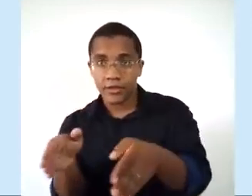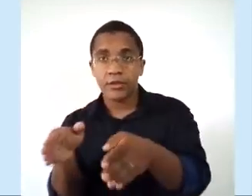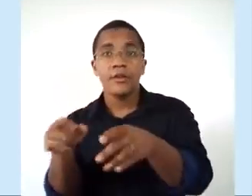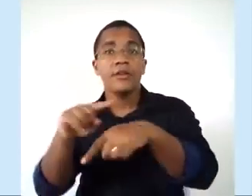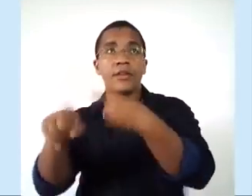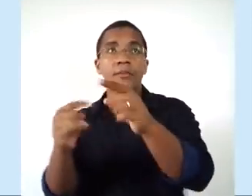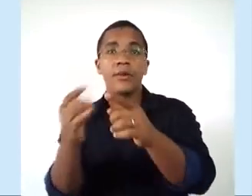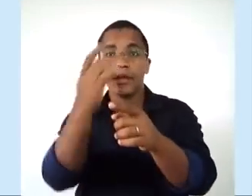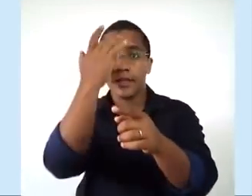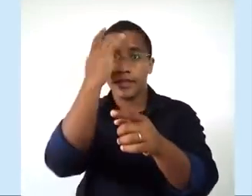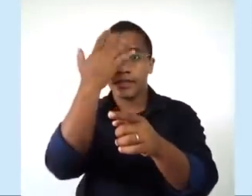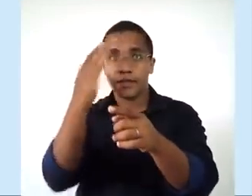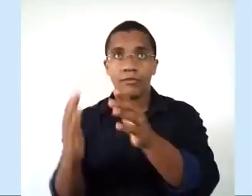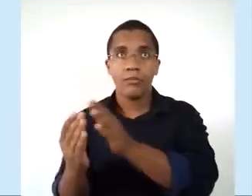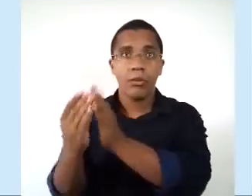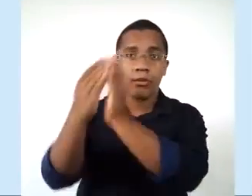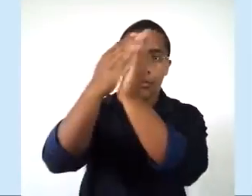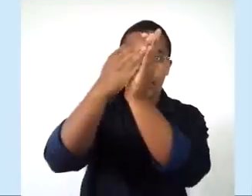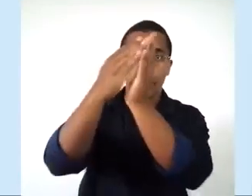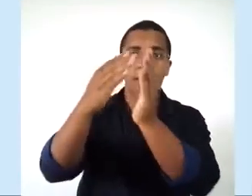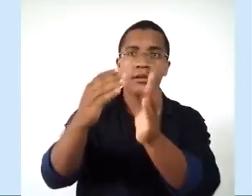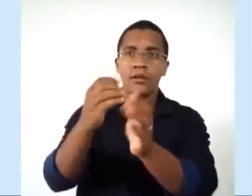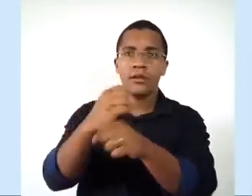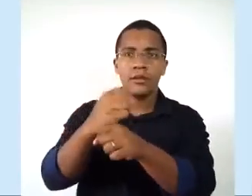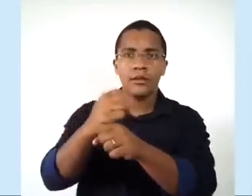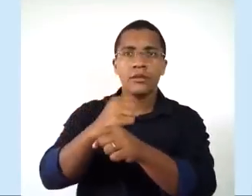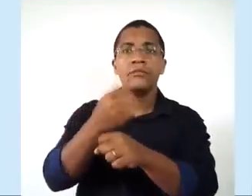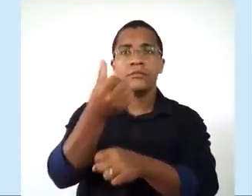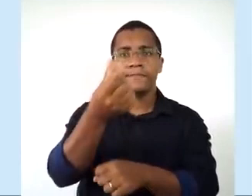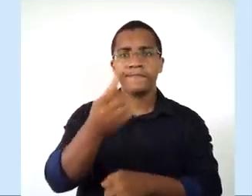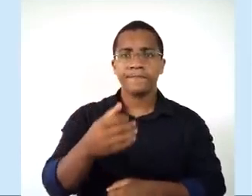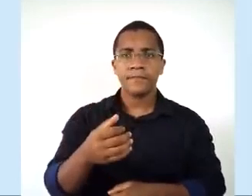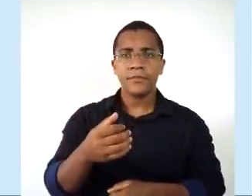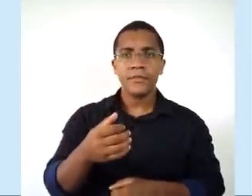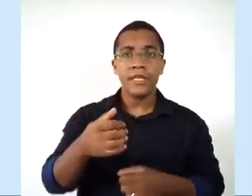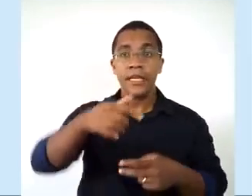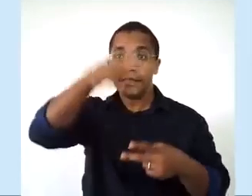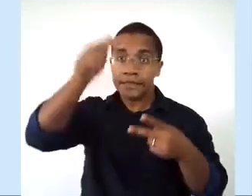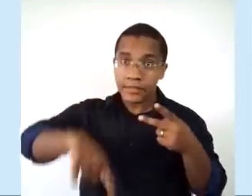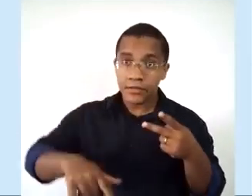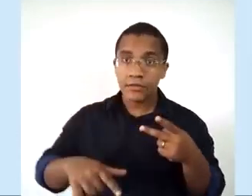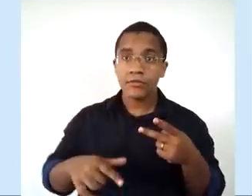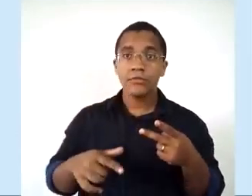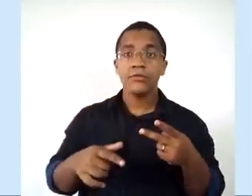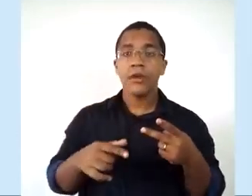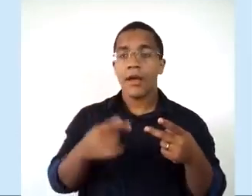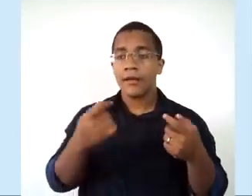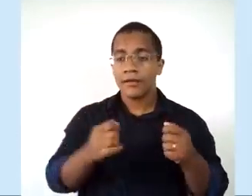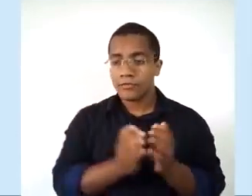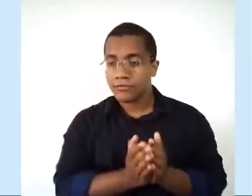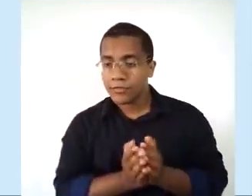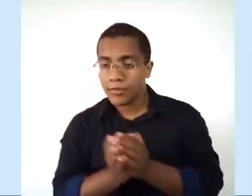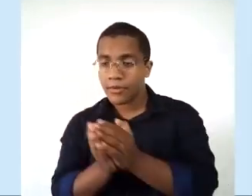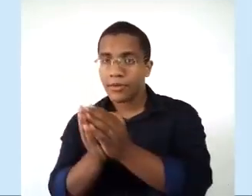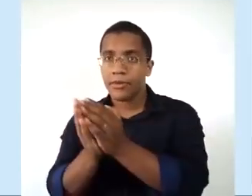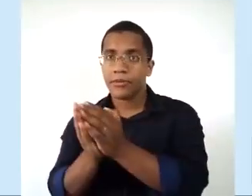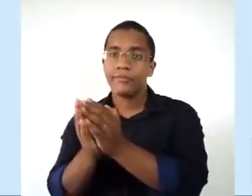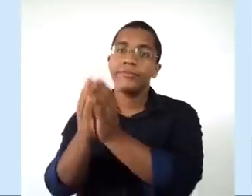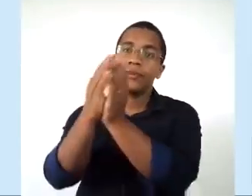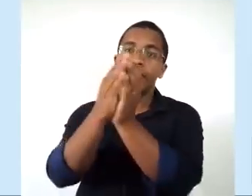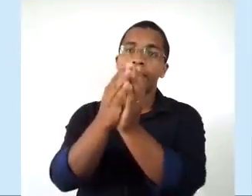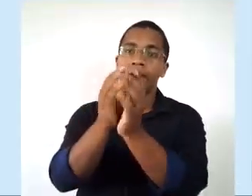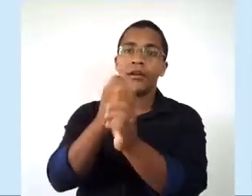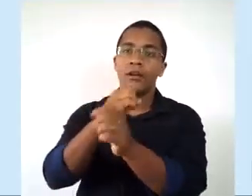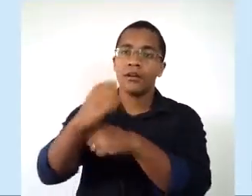E a segunda que eles vieram aqui demorou dois anos. Então, é muito tempo para chegar em um território. Então, eles precisavam se instalar com mais